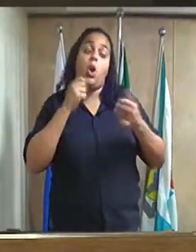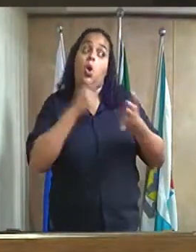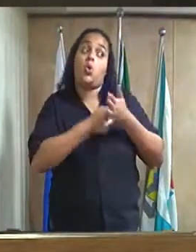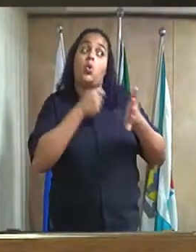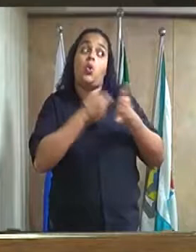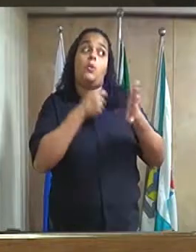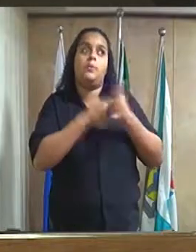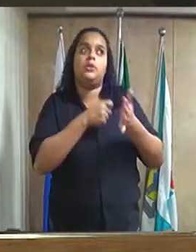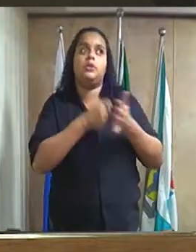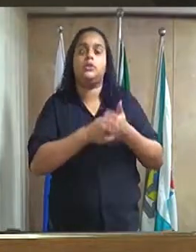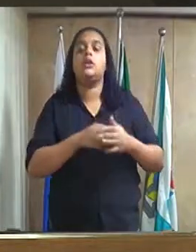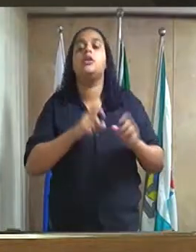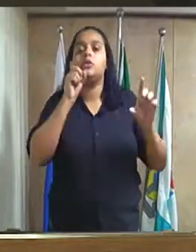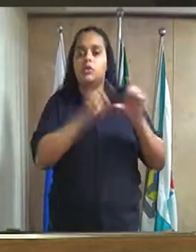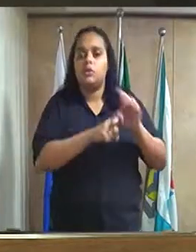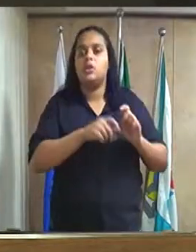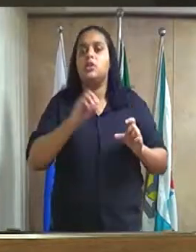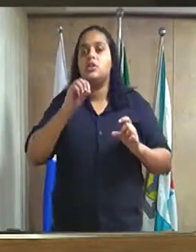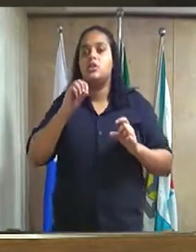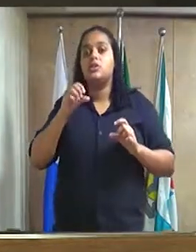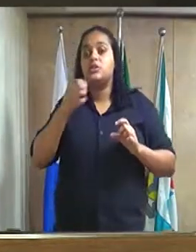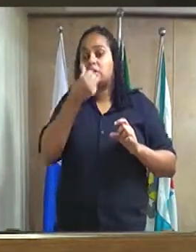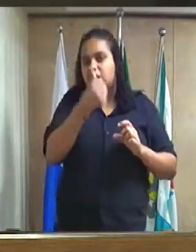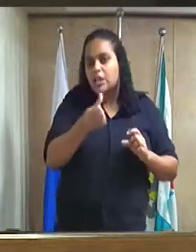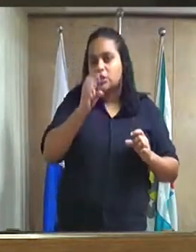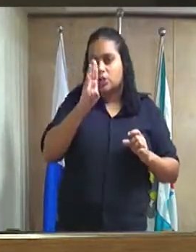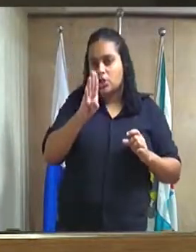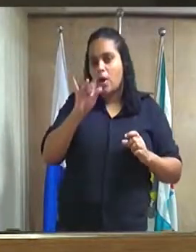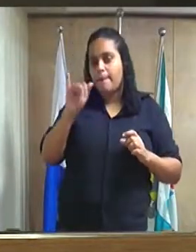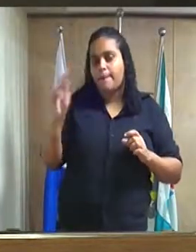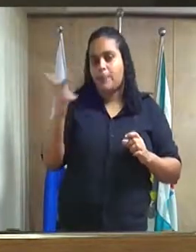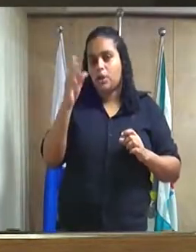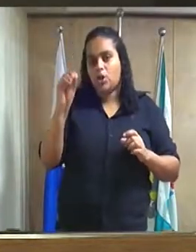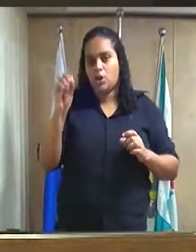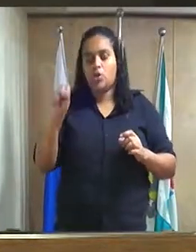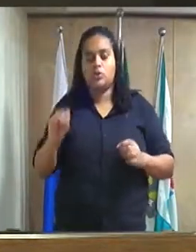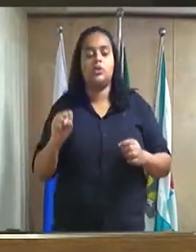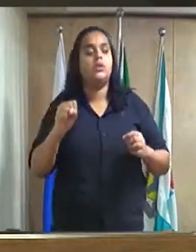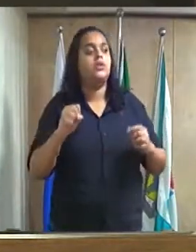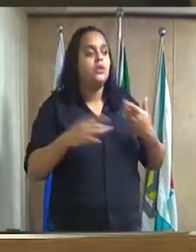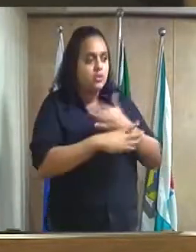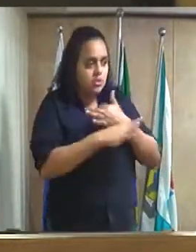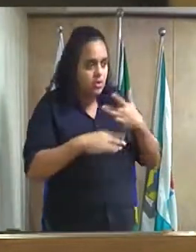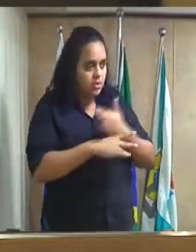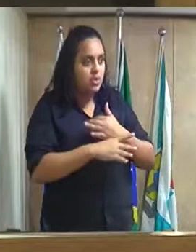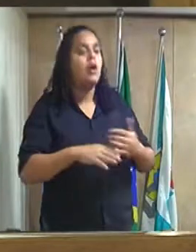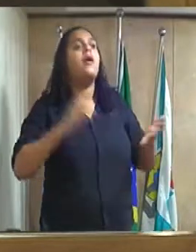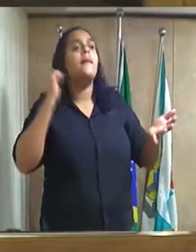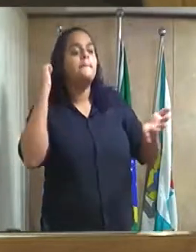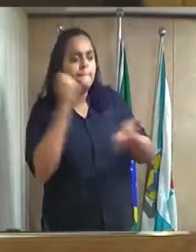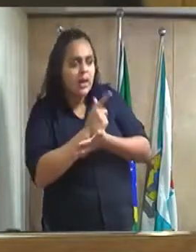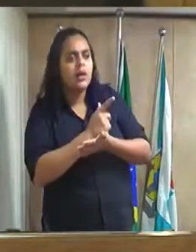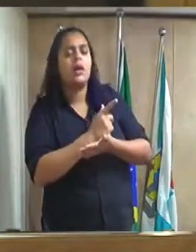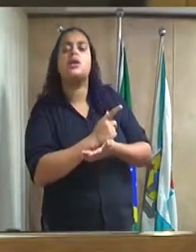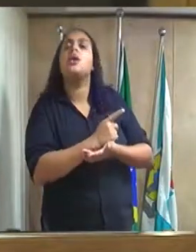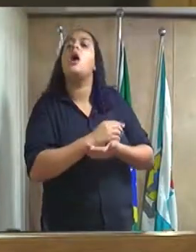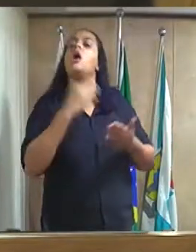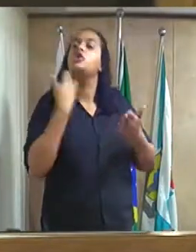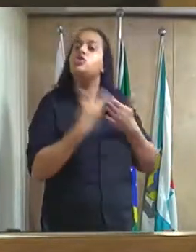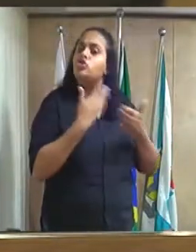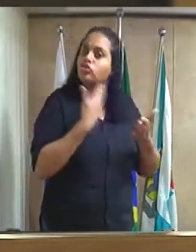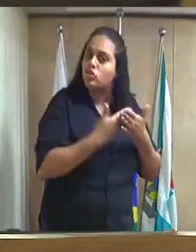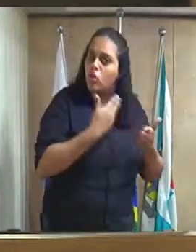dessa dívida de 6 bilhões que resolveria o problema da nossa cidade nós pagaríamos as contas em dia dos funcionários esse